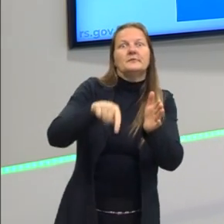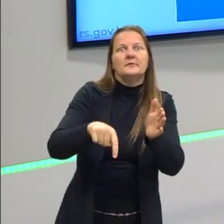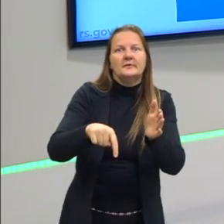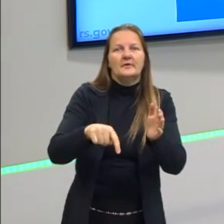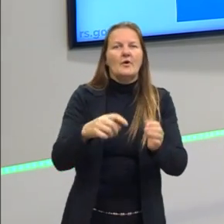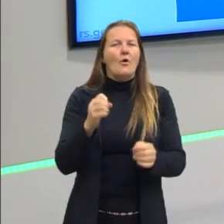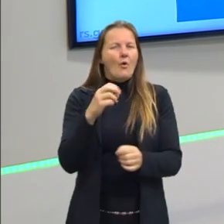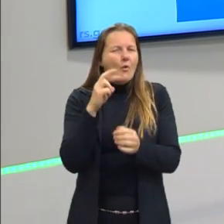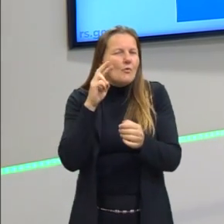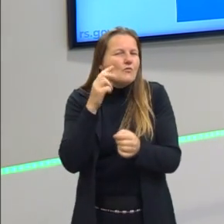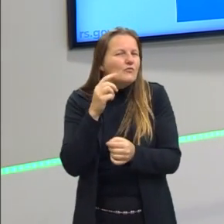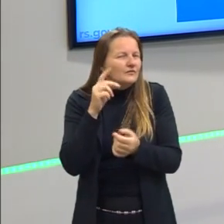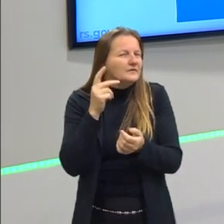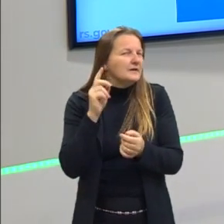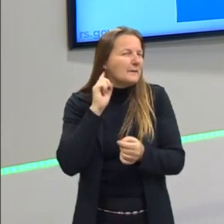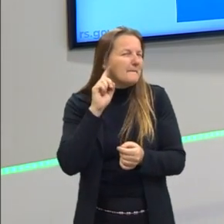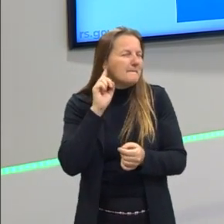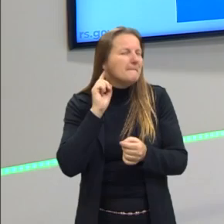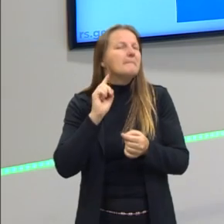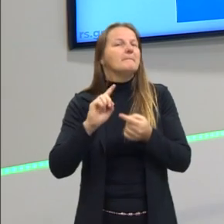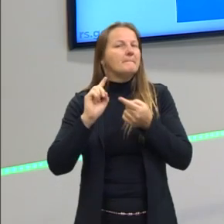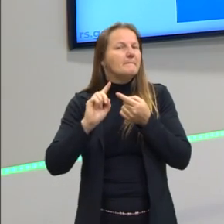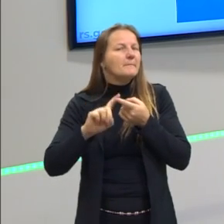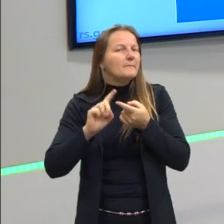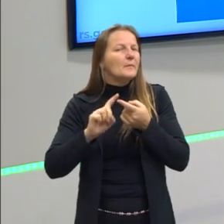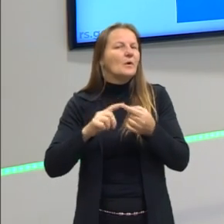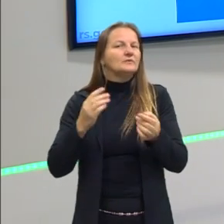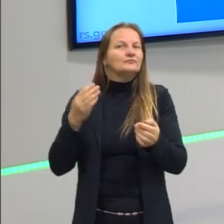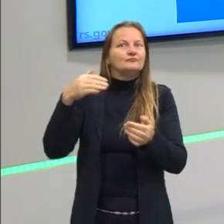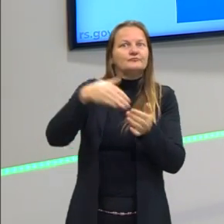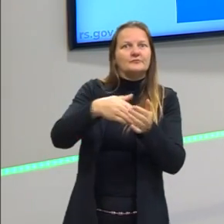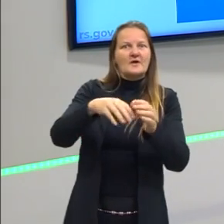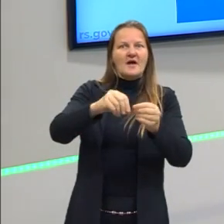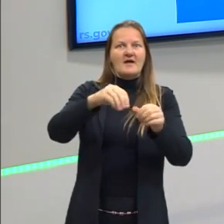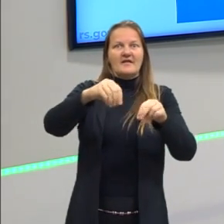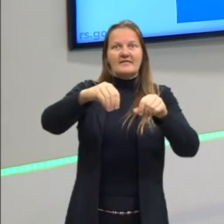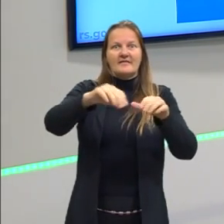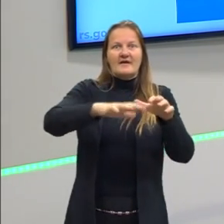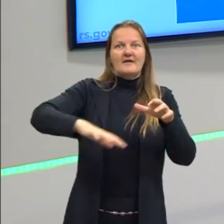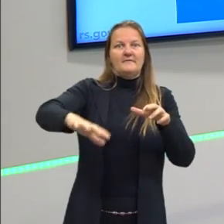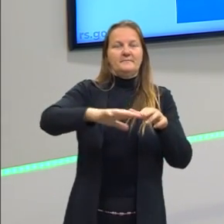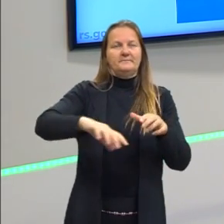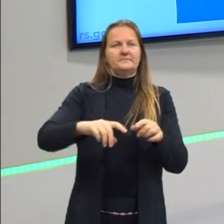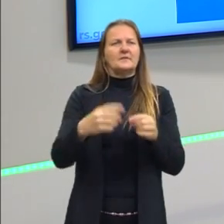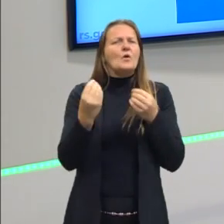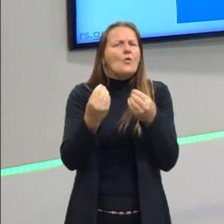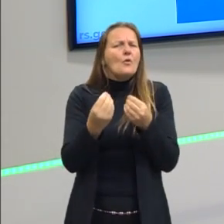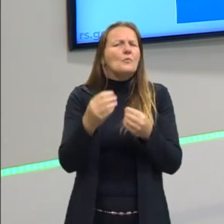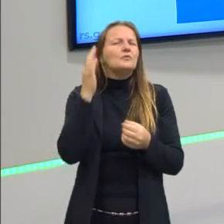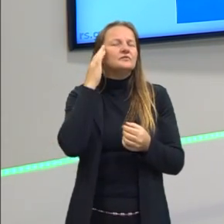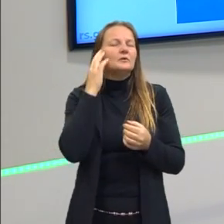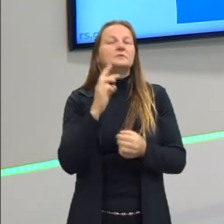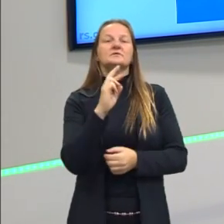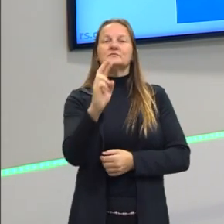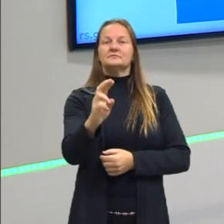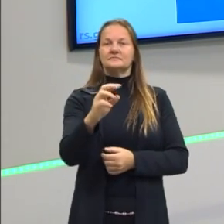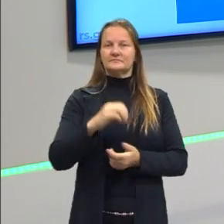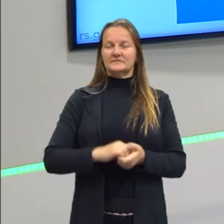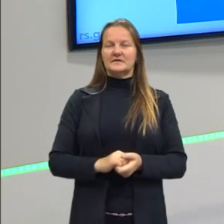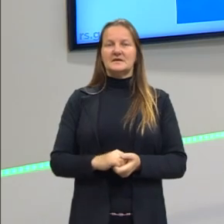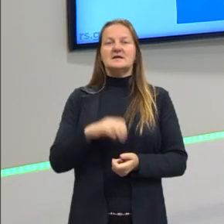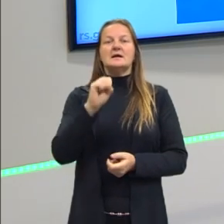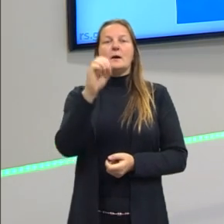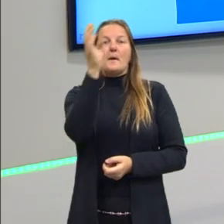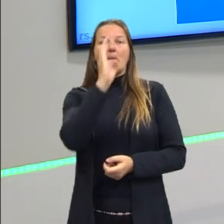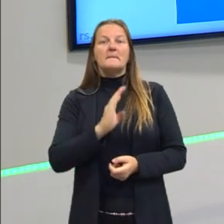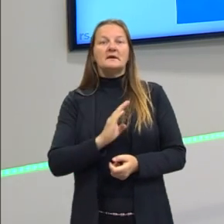realmente buscando essas terras. E, para a gente voltar nessa questão, então, como é que a gente pode responder se o